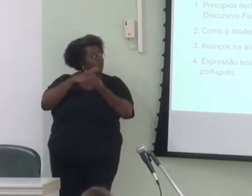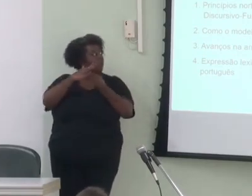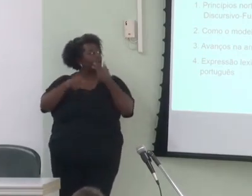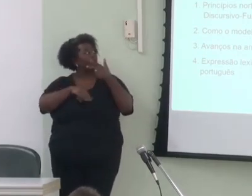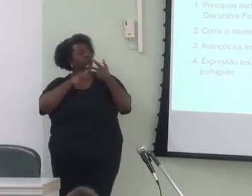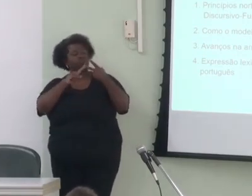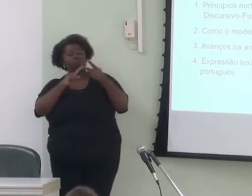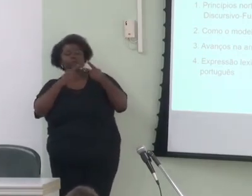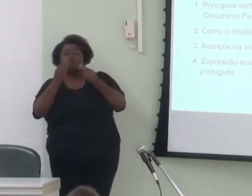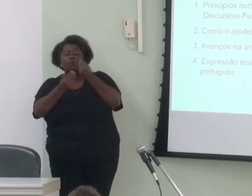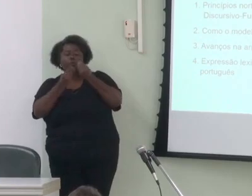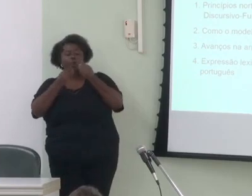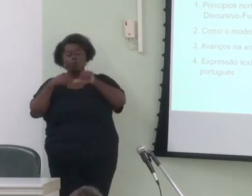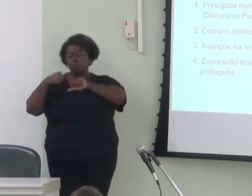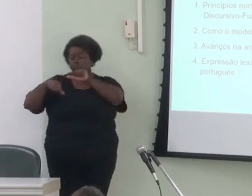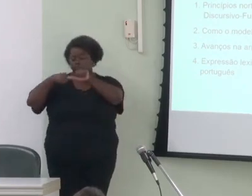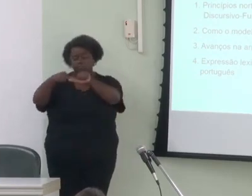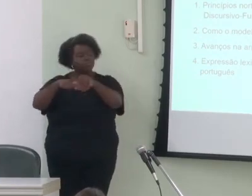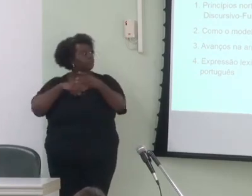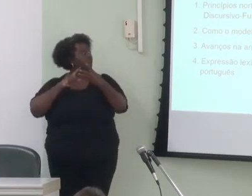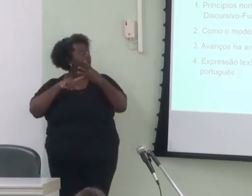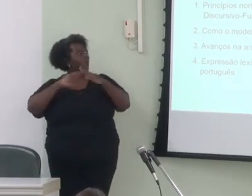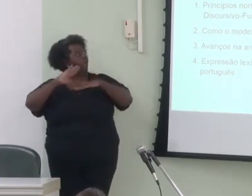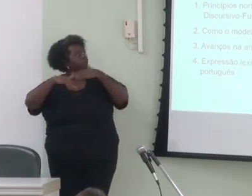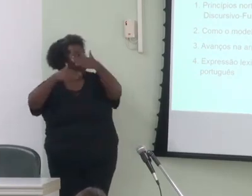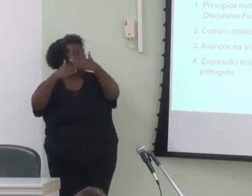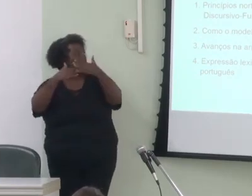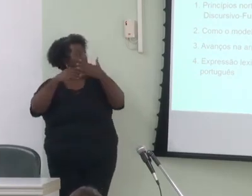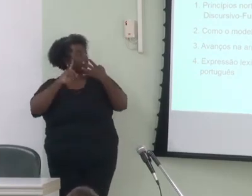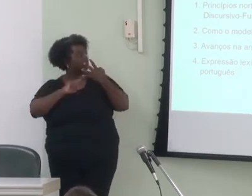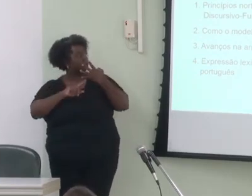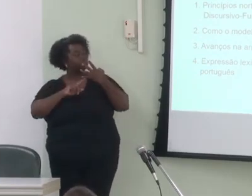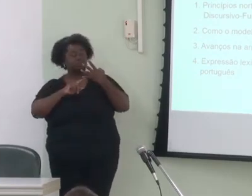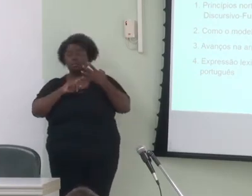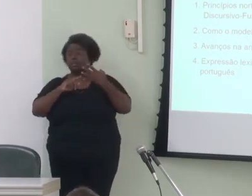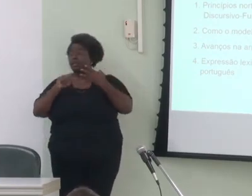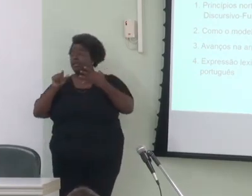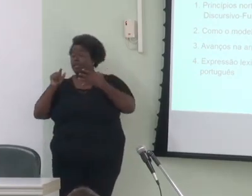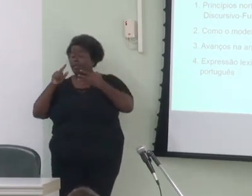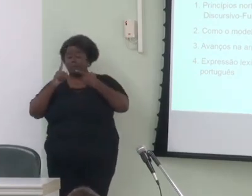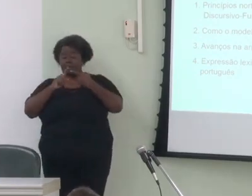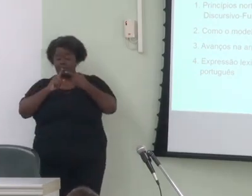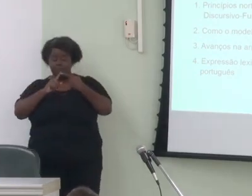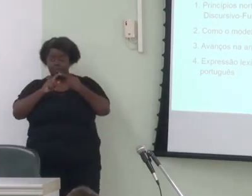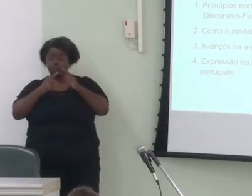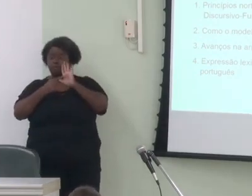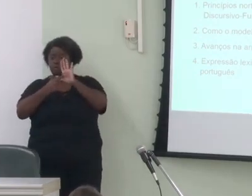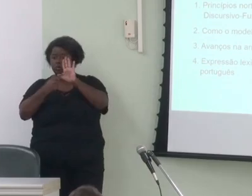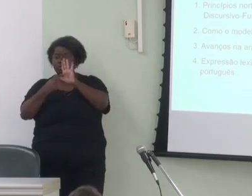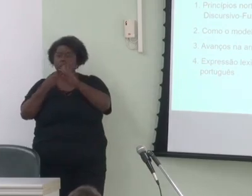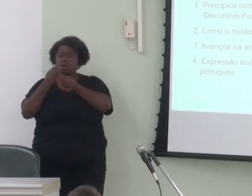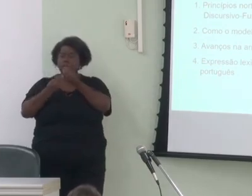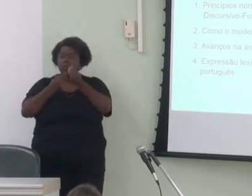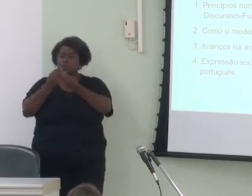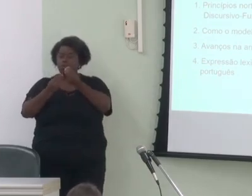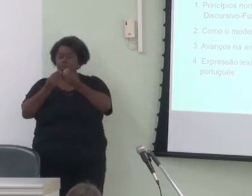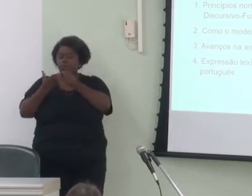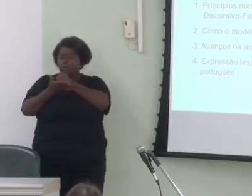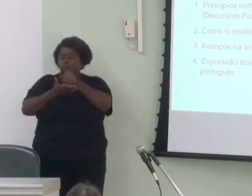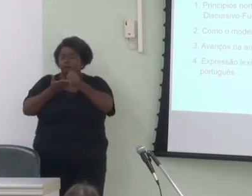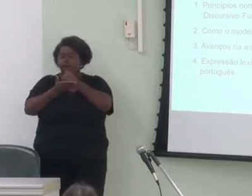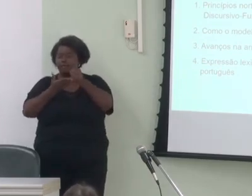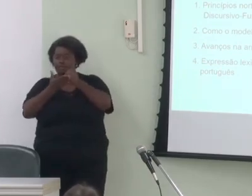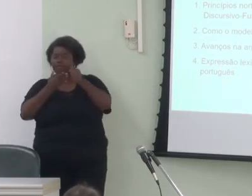e avanços e expressão lexical. Primeiro, vou dar uma visão rápida do modelo e dos princípios norteadores. Depois, vou